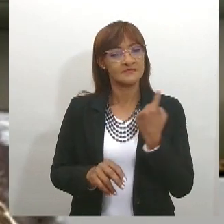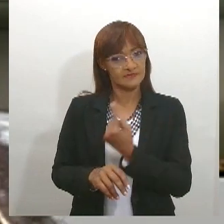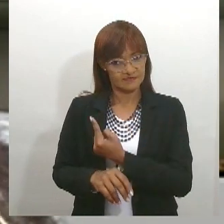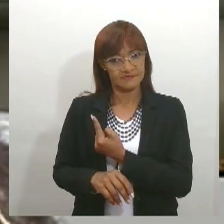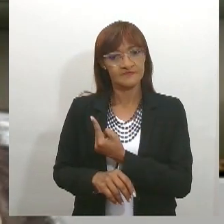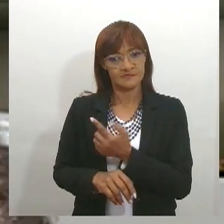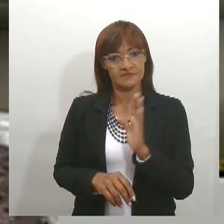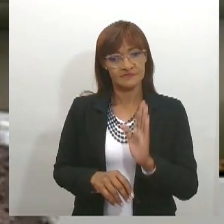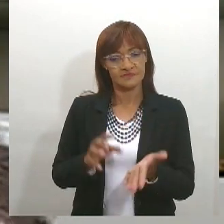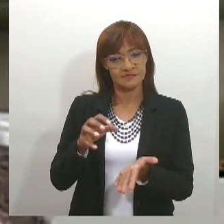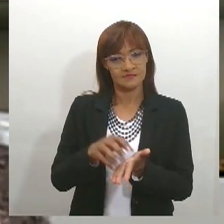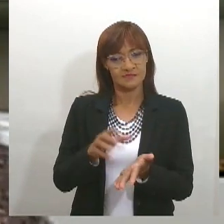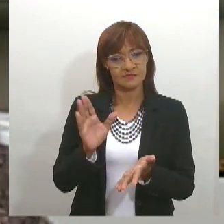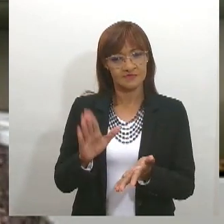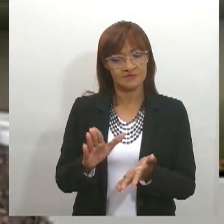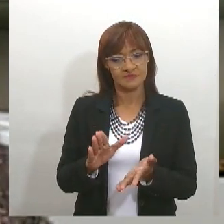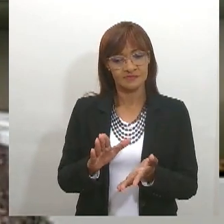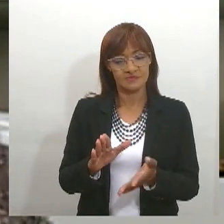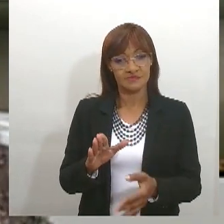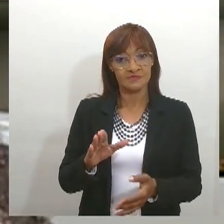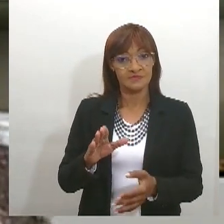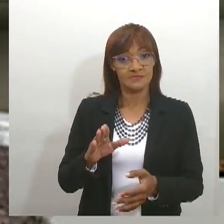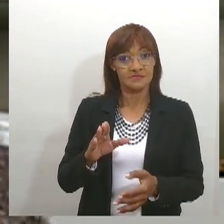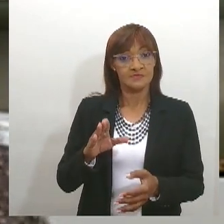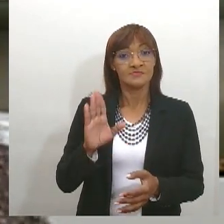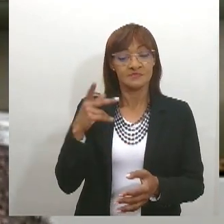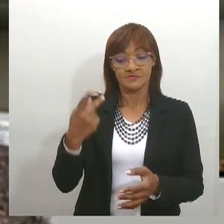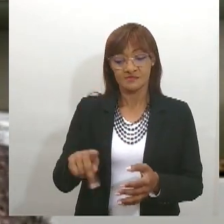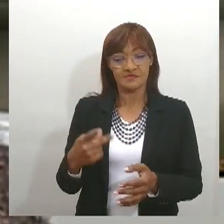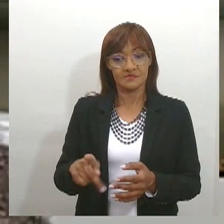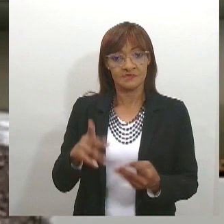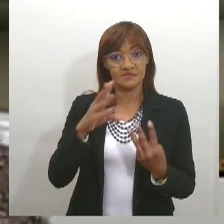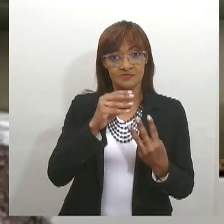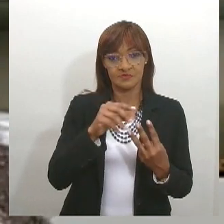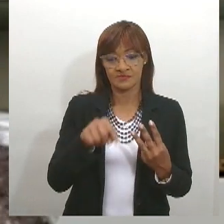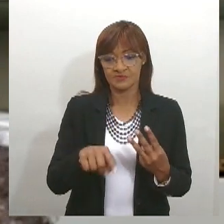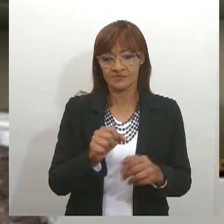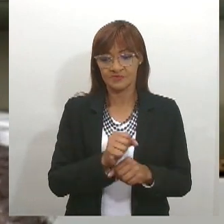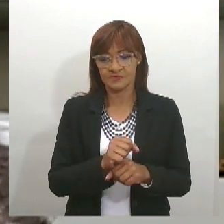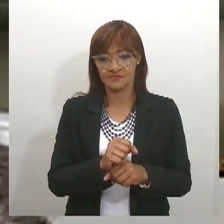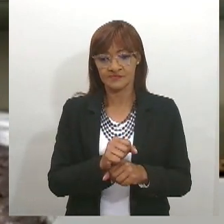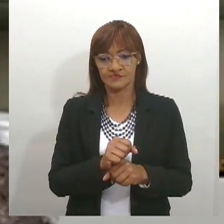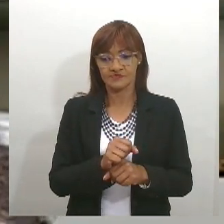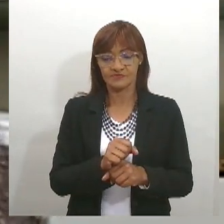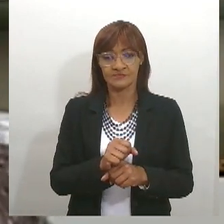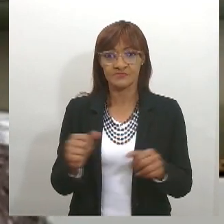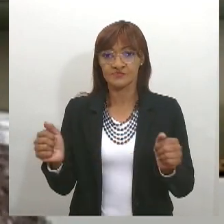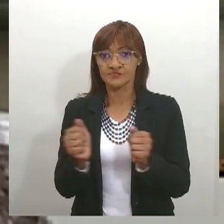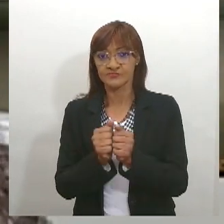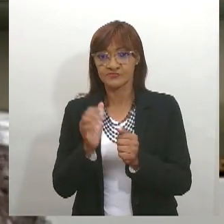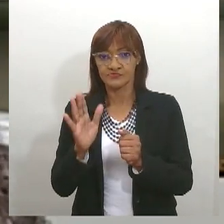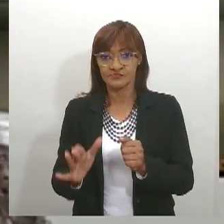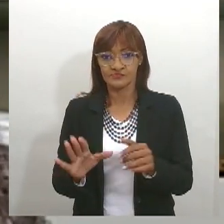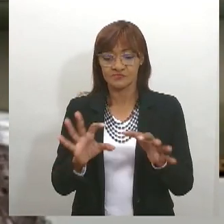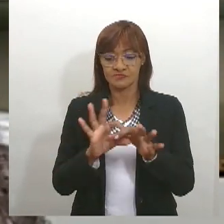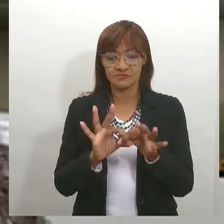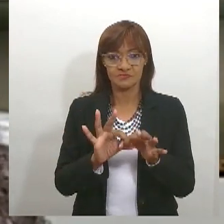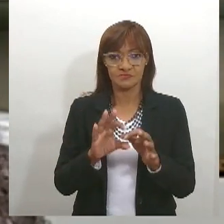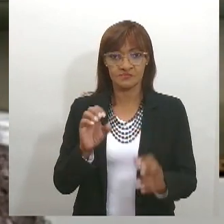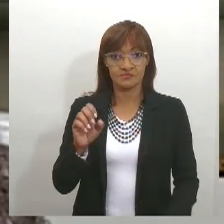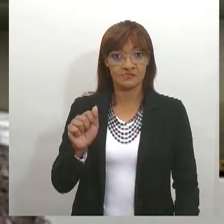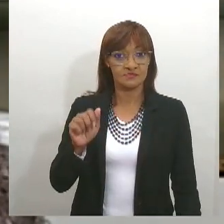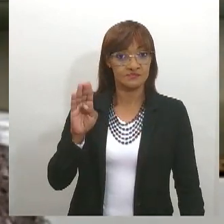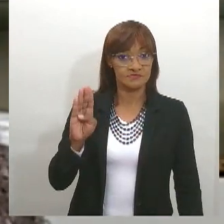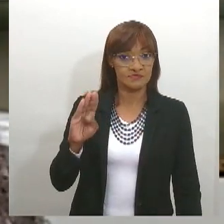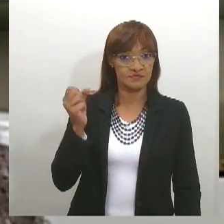Sergipe, mais de perto a Academia Lagartense de Letras, se somou à OAB Sergipe e à Regional de